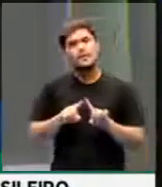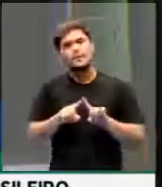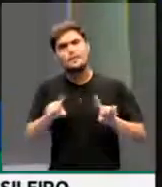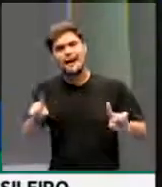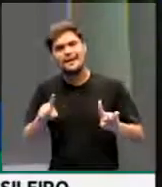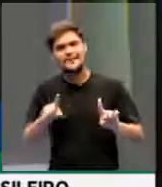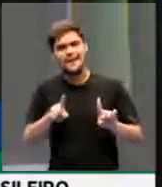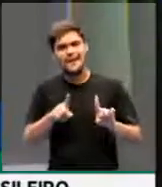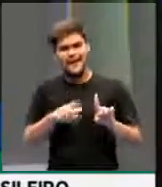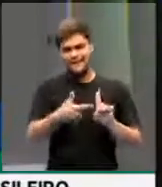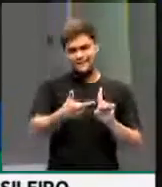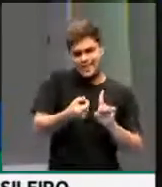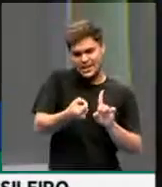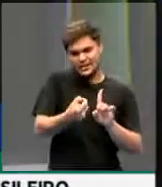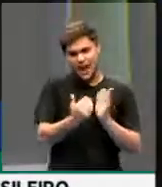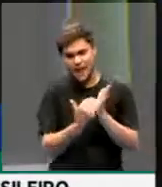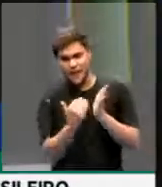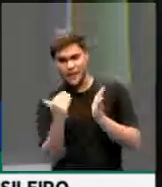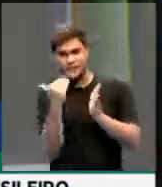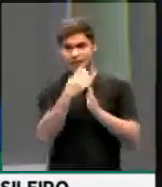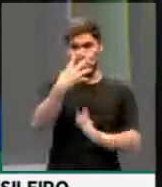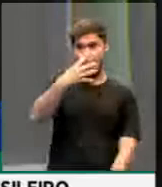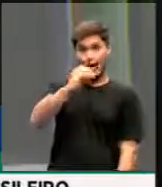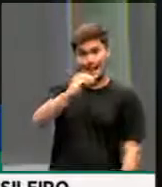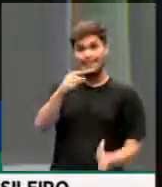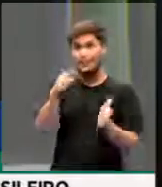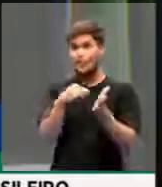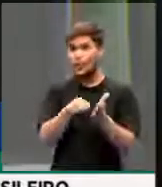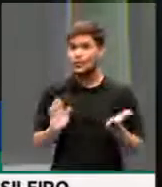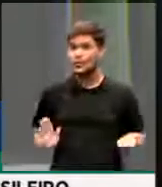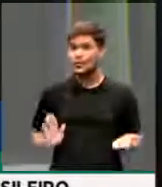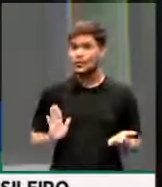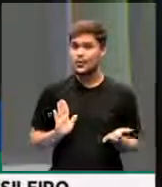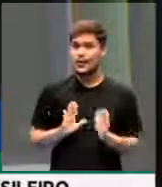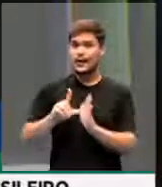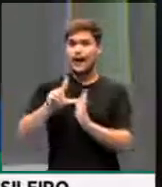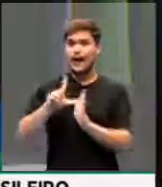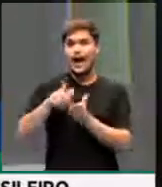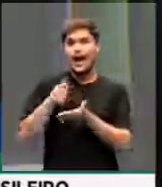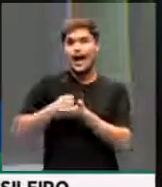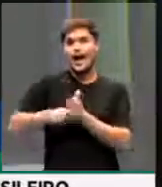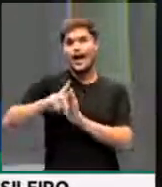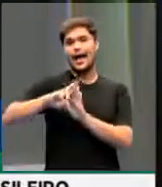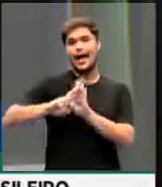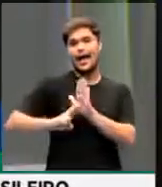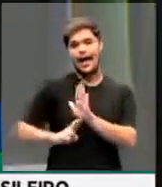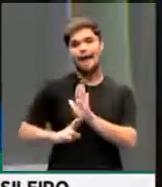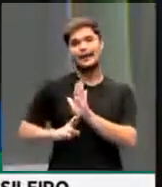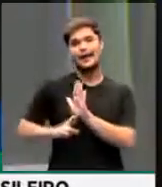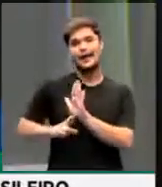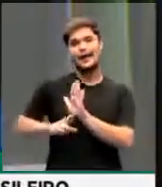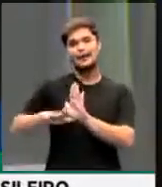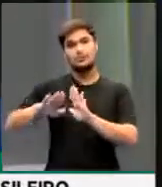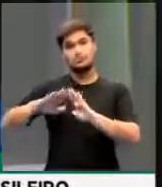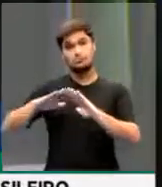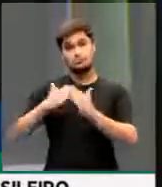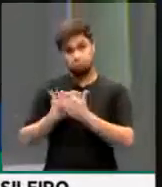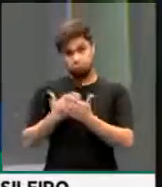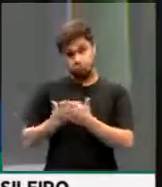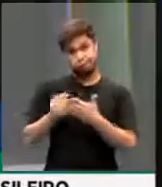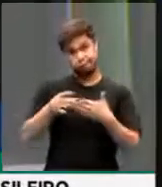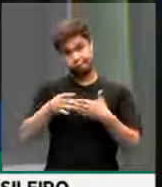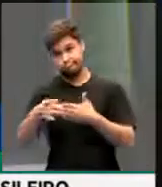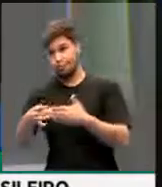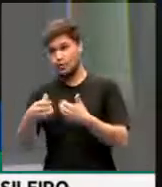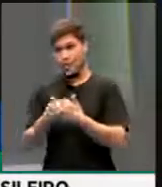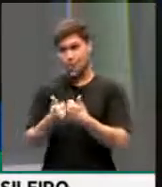aumentar de 20 para 40 pontos, reduzir as exigências para motoristas de transportes escolares, mas